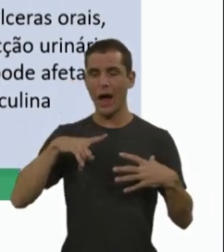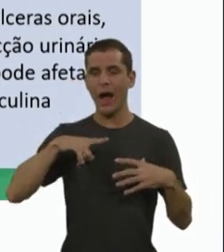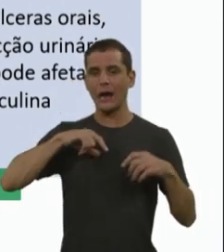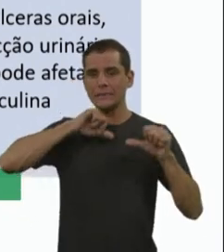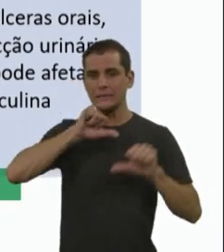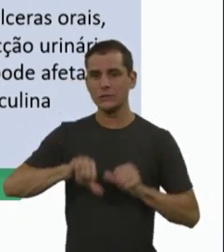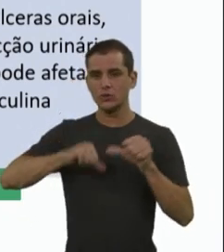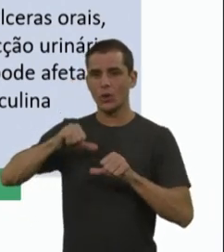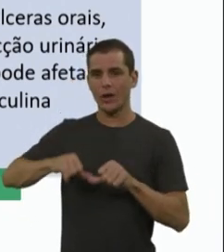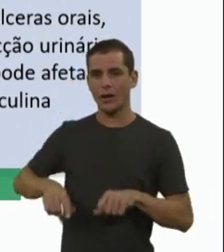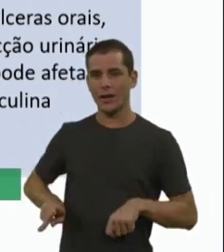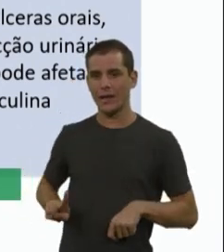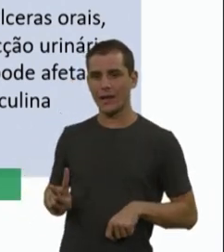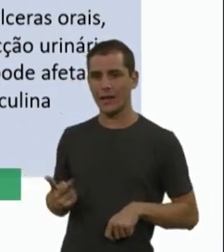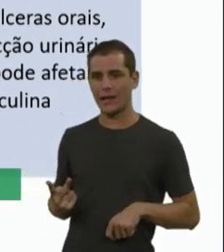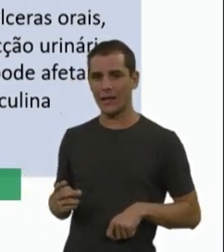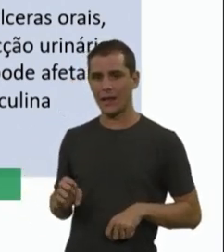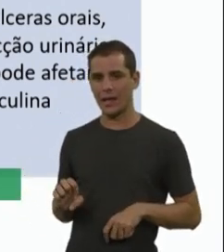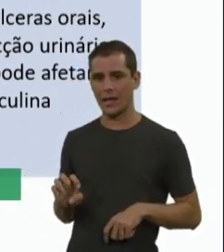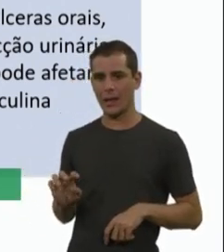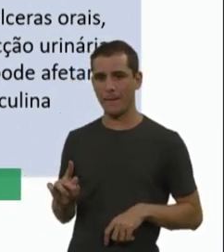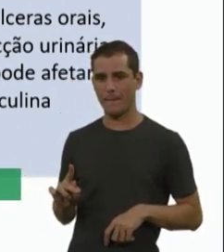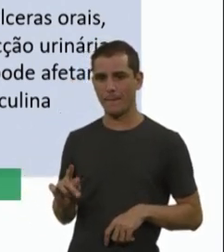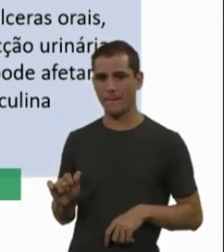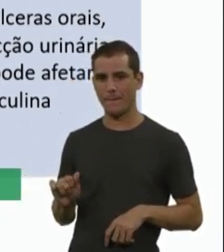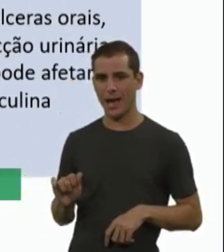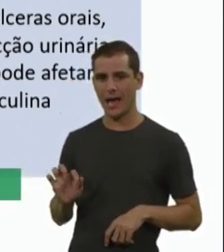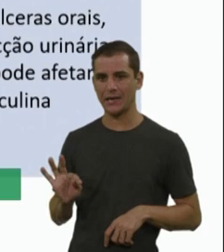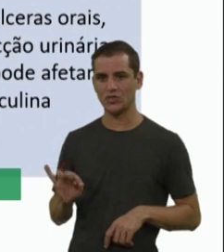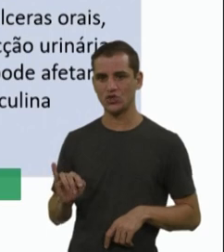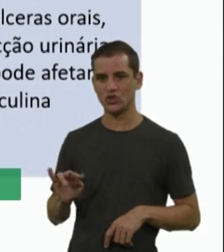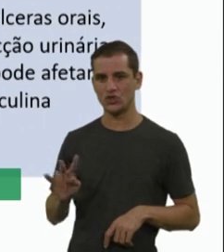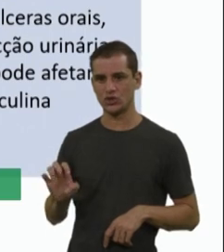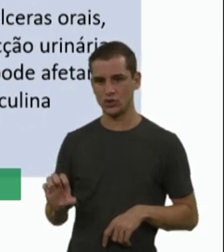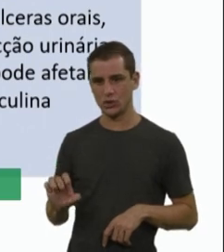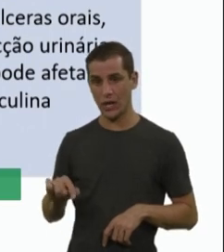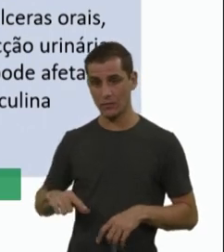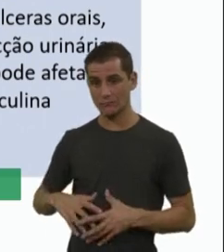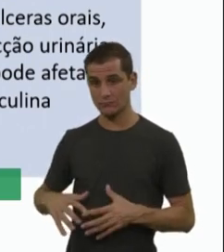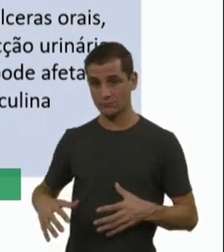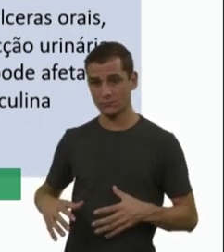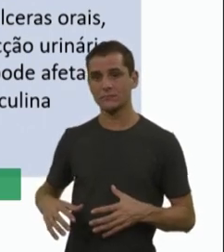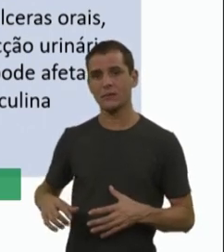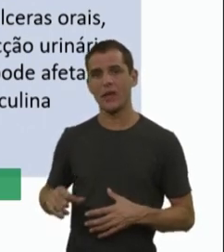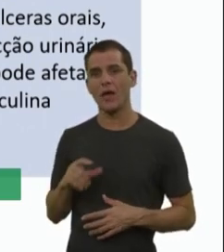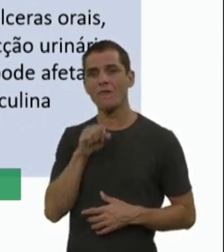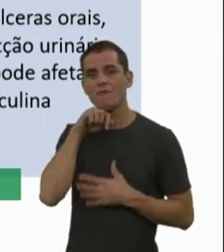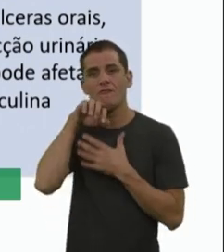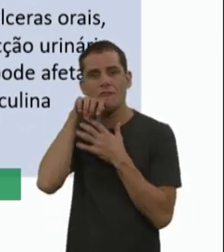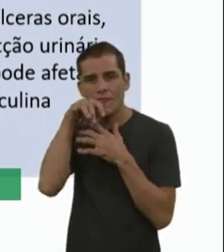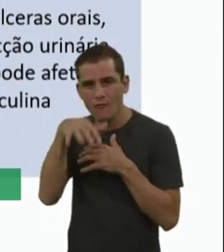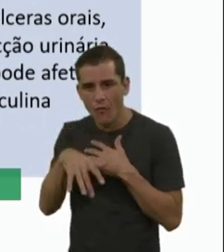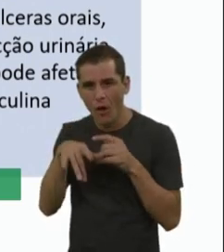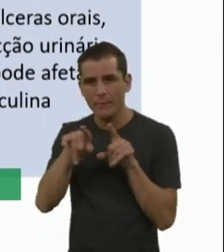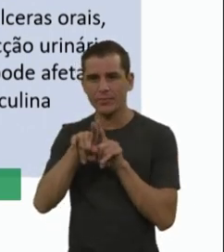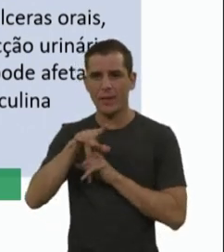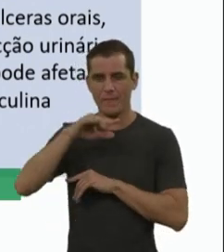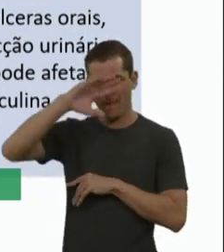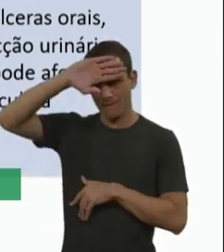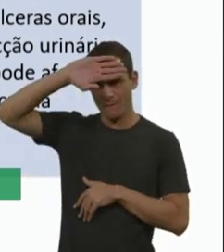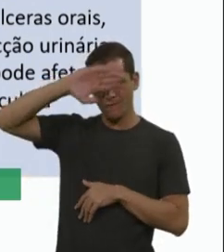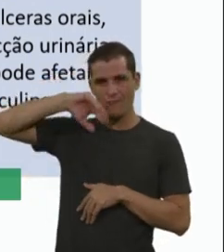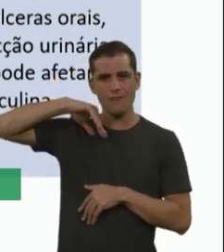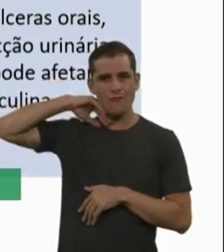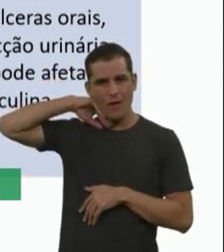de 30%, né, eles podem fazer vômitos, vômitos, febrícula é mais logo depois da infusão, podem fazer